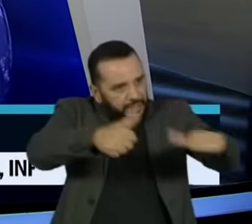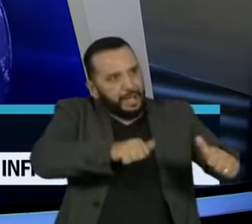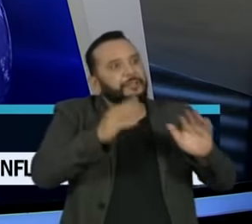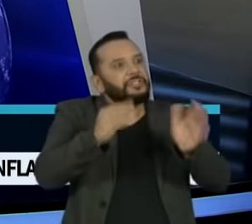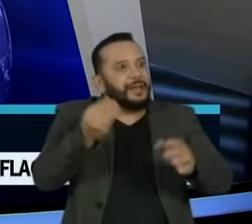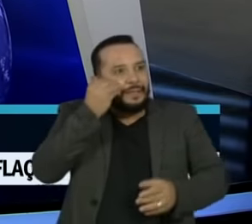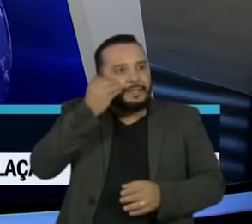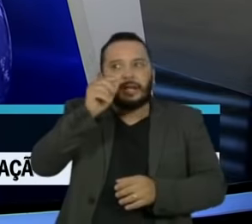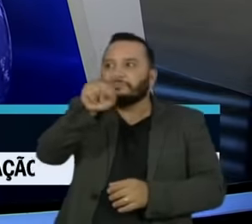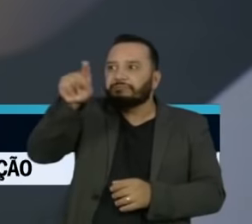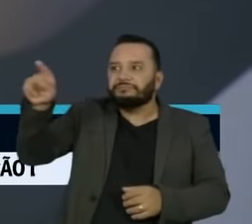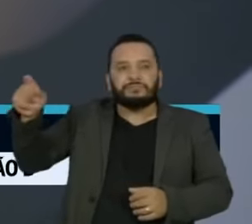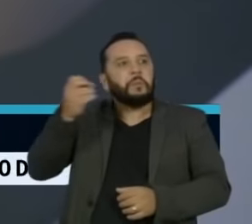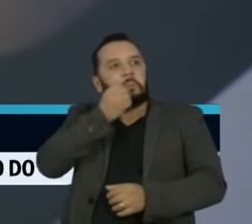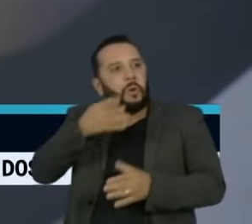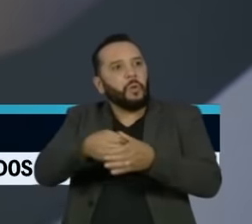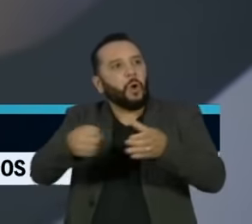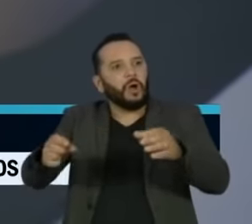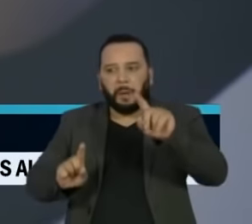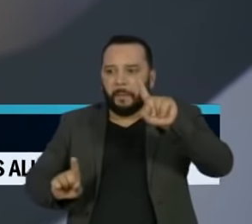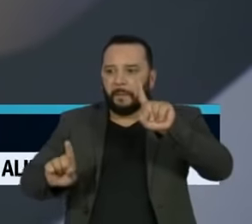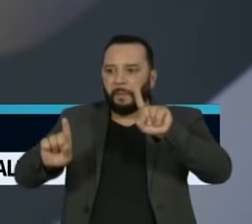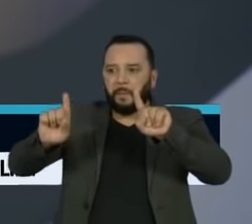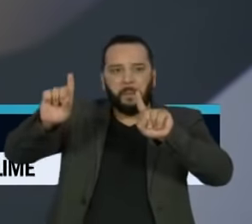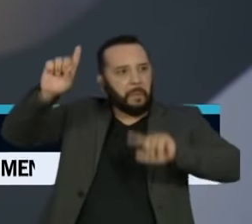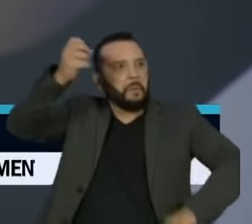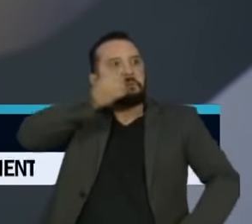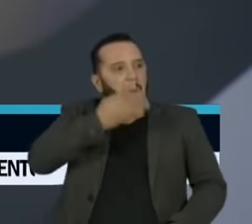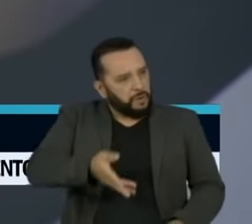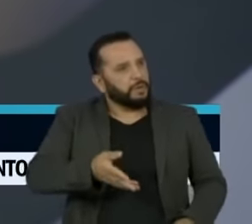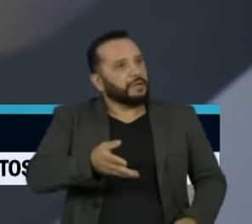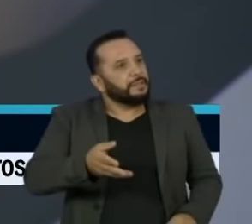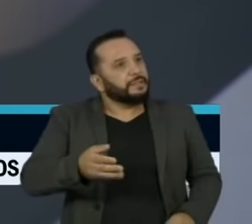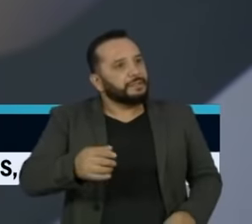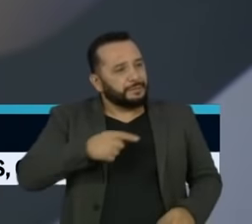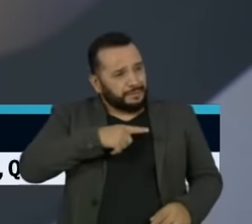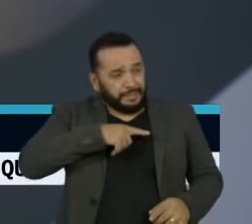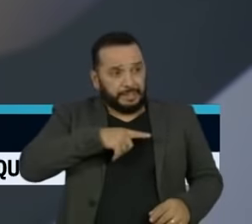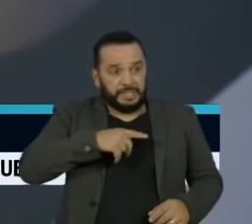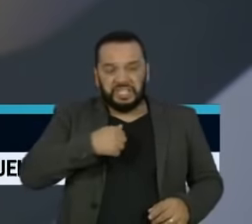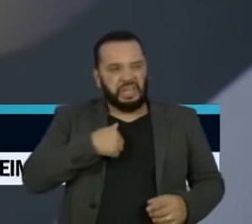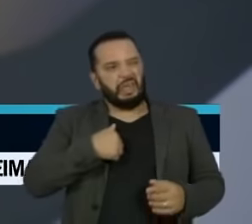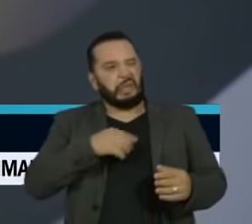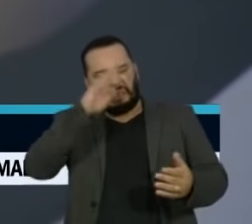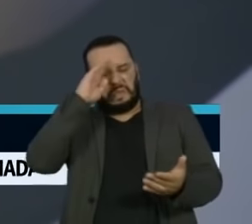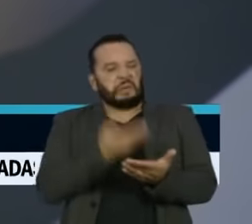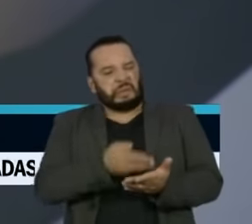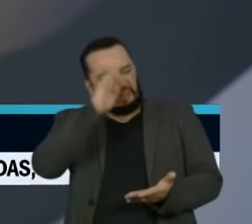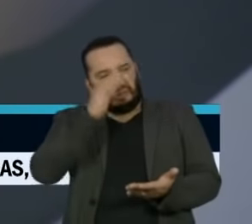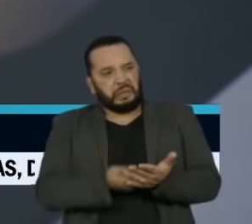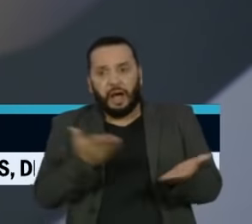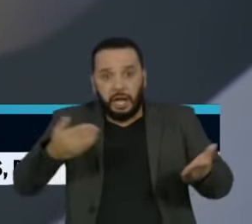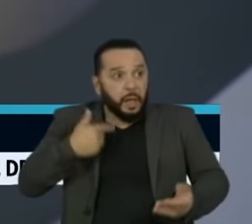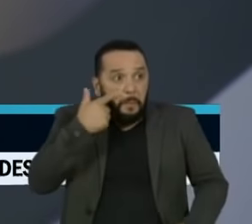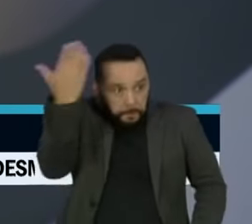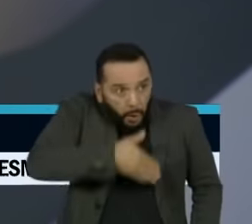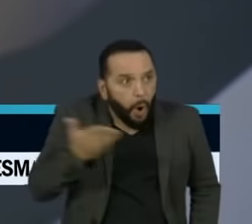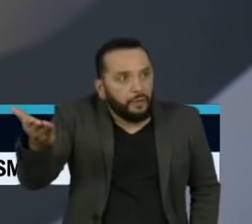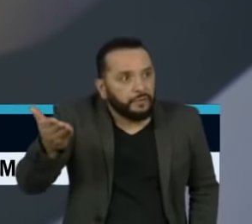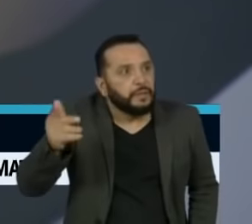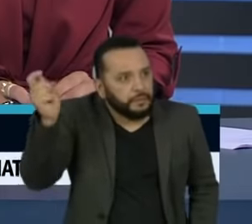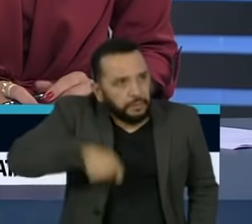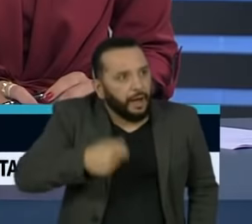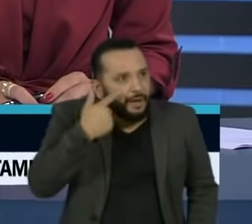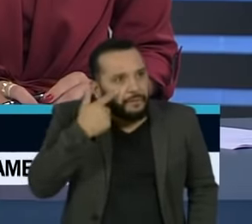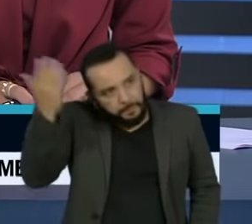testado em outros locais. Mas se alguém ainda tinha dúvidas de que a ação afirmativa funciona, está aí o resultado que pode ser